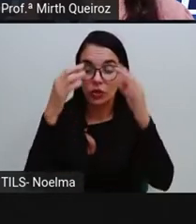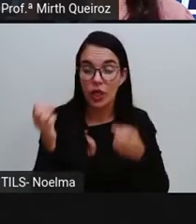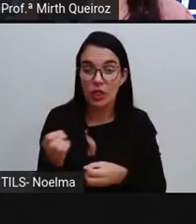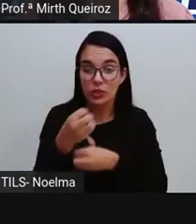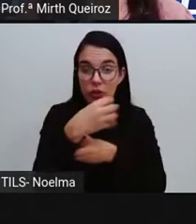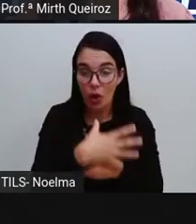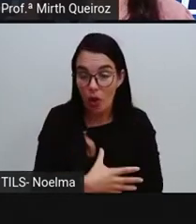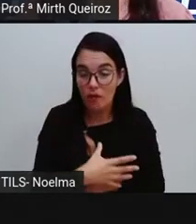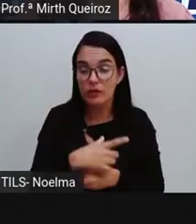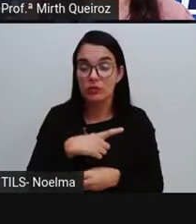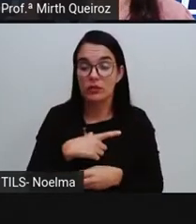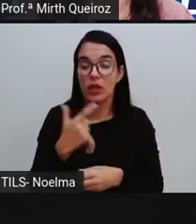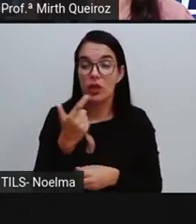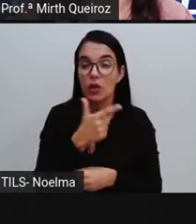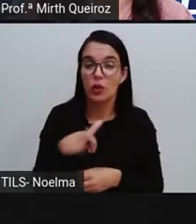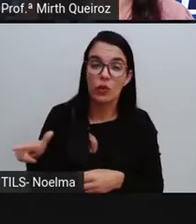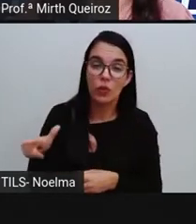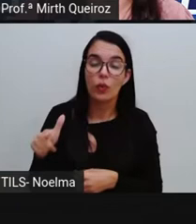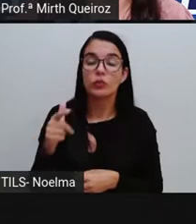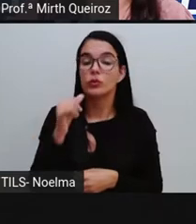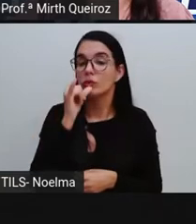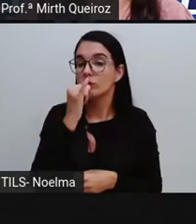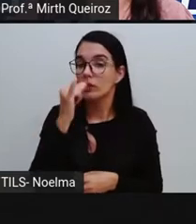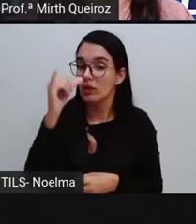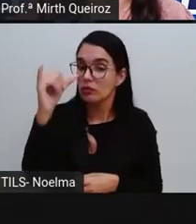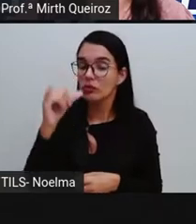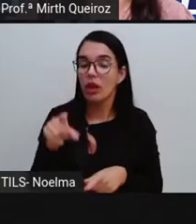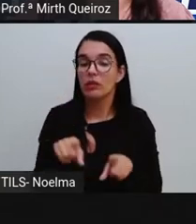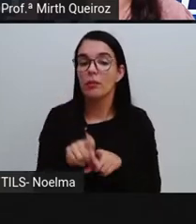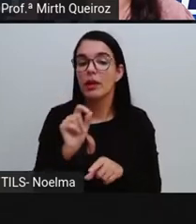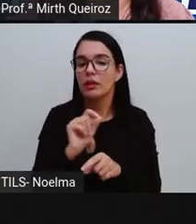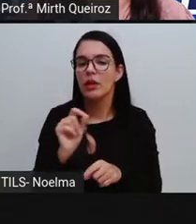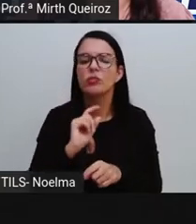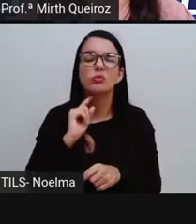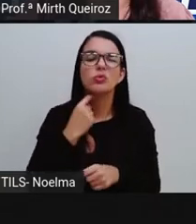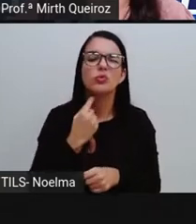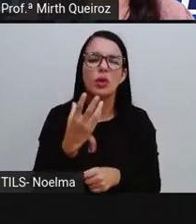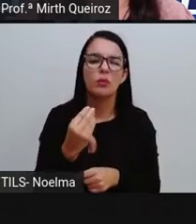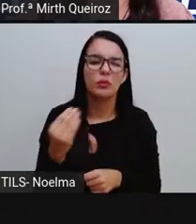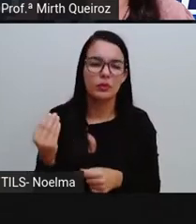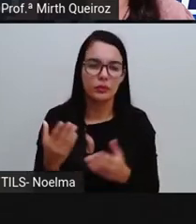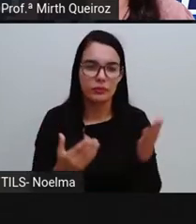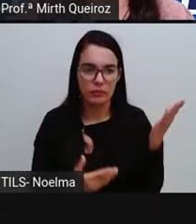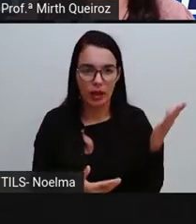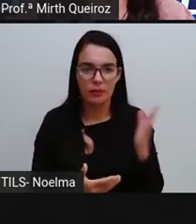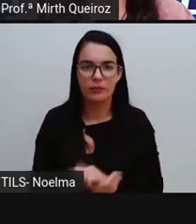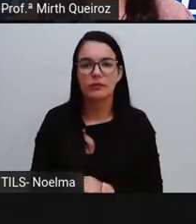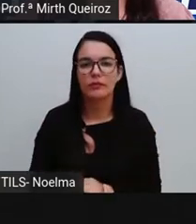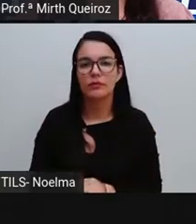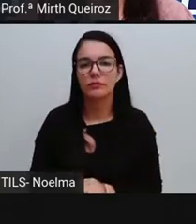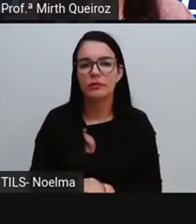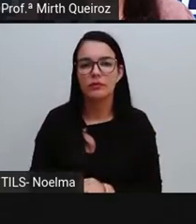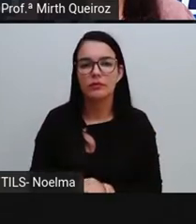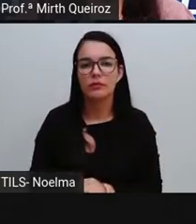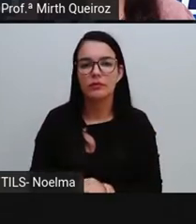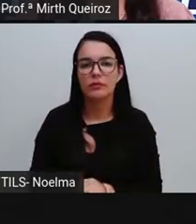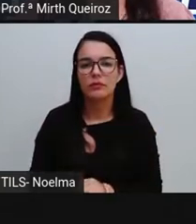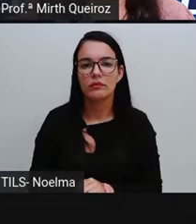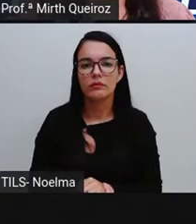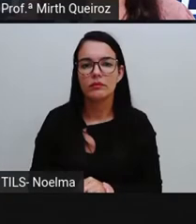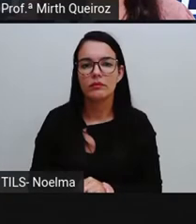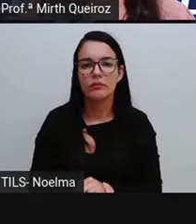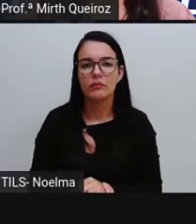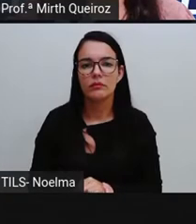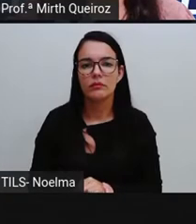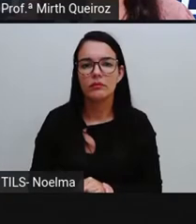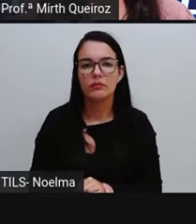tecnologias que venham a produzir outros tipos de combustíveis que não poluam tanto quanto o petróleo, né? E um desses